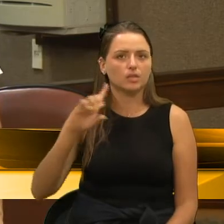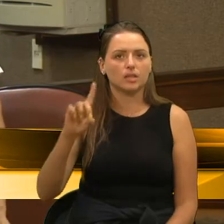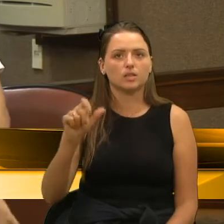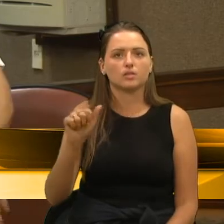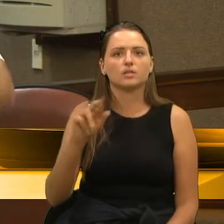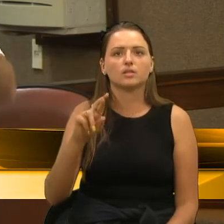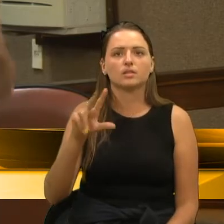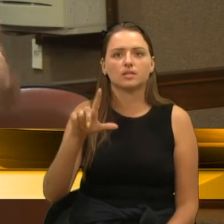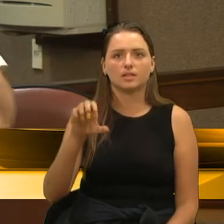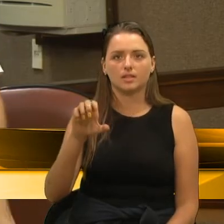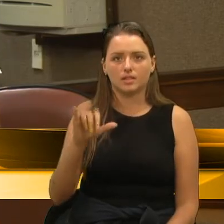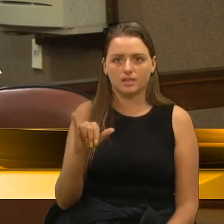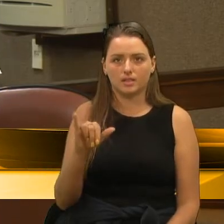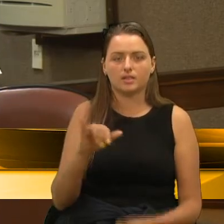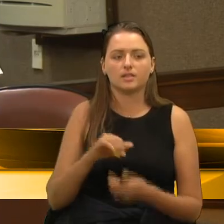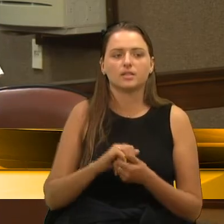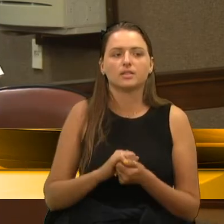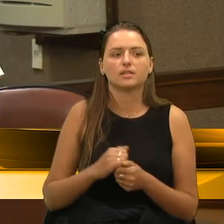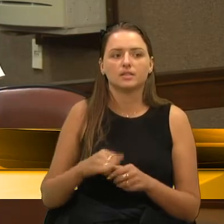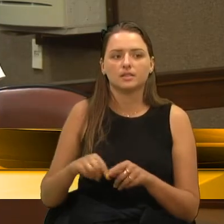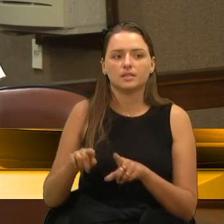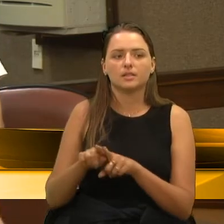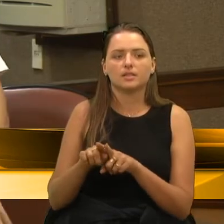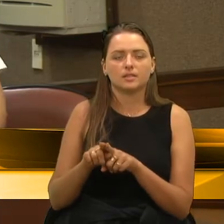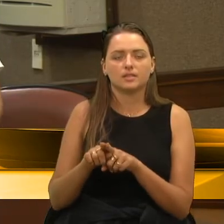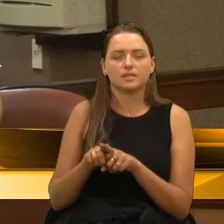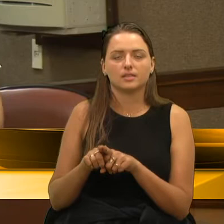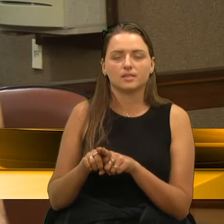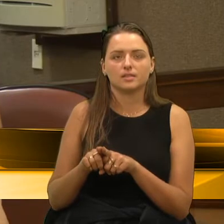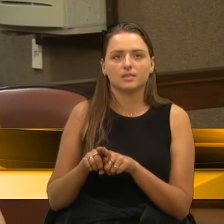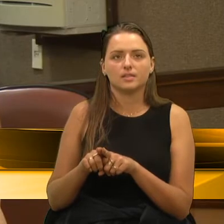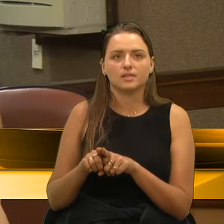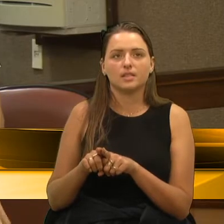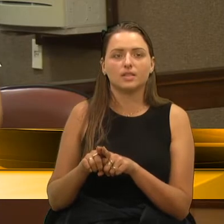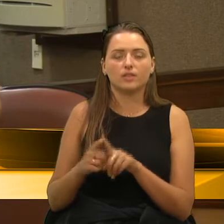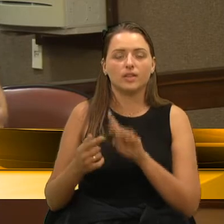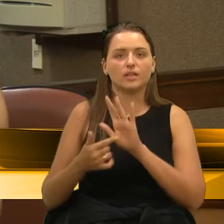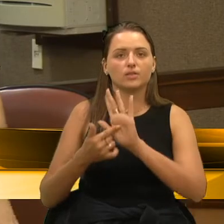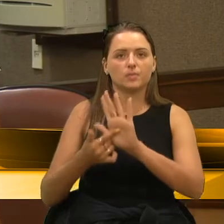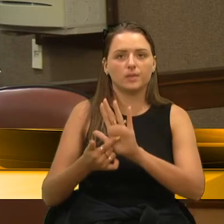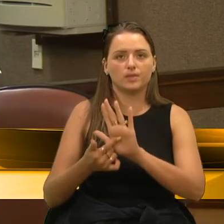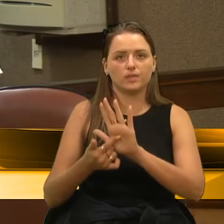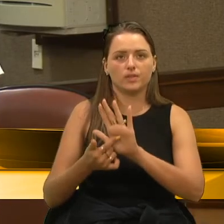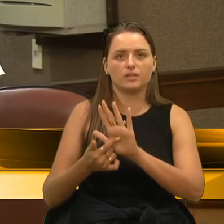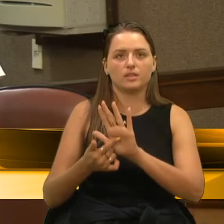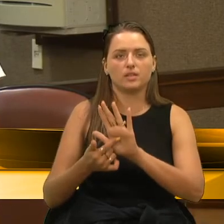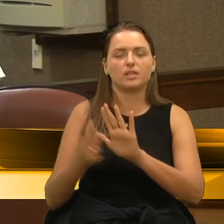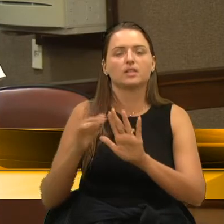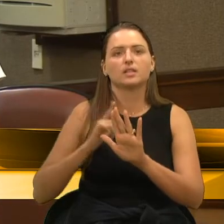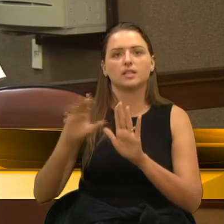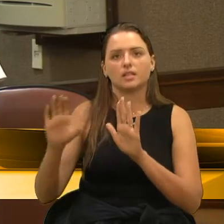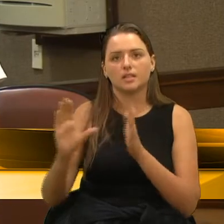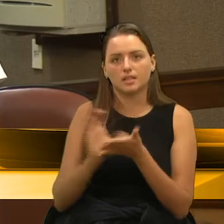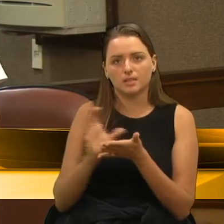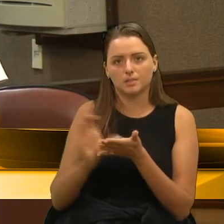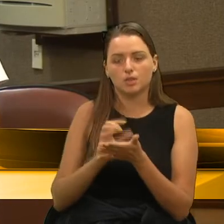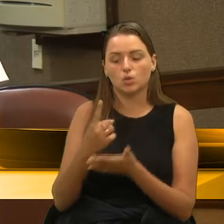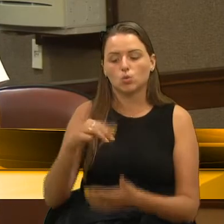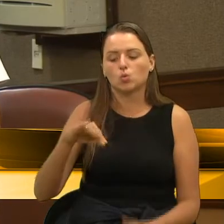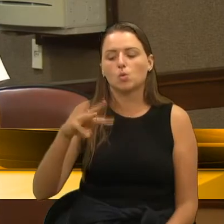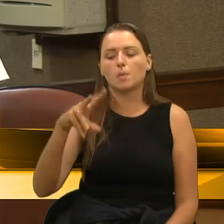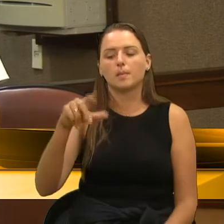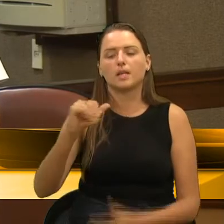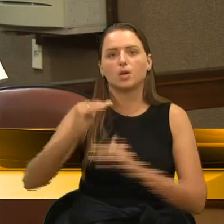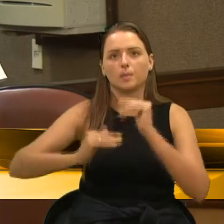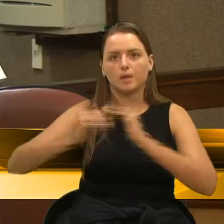que infelizmente na oportunidade o prefeito Cassado não usou dessa emenda parlamentar de um milhão de reais para construir a UBS.